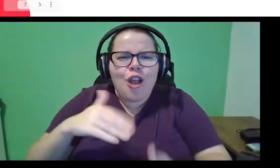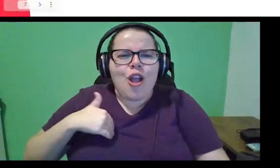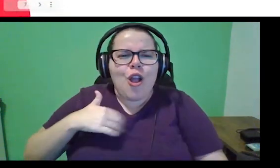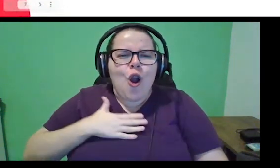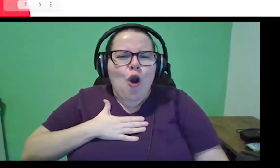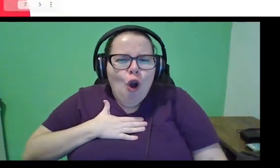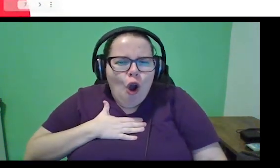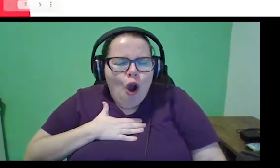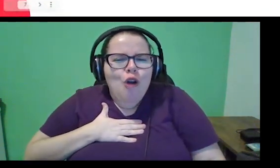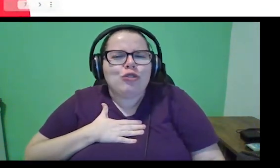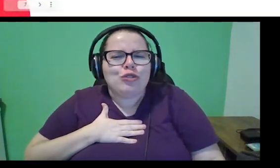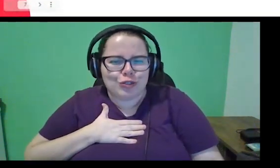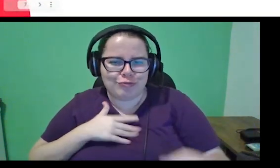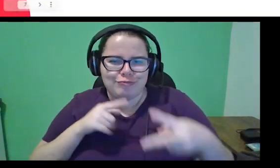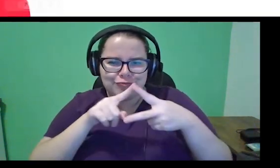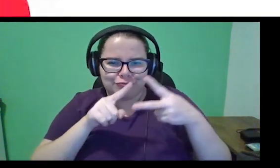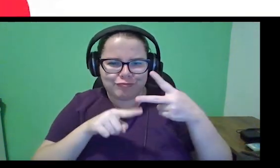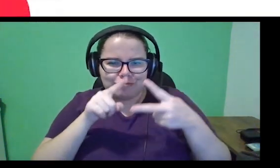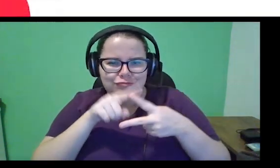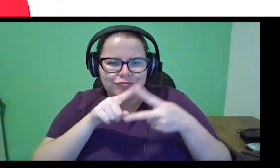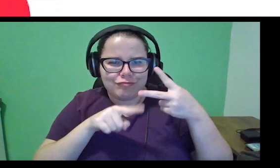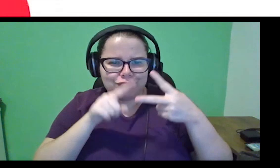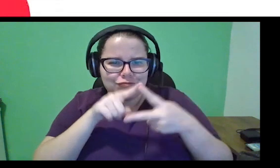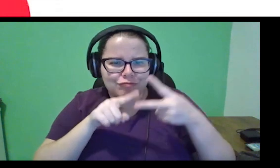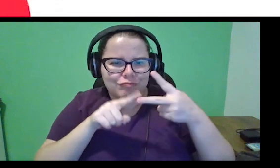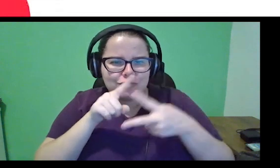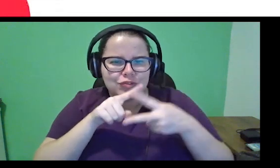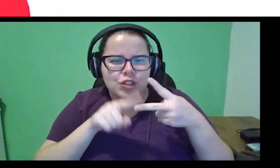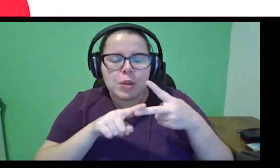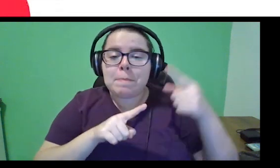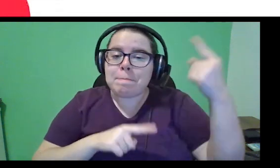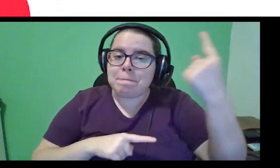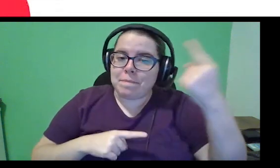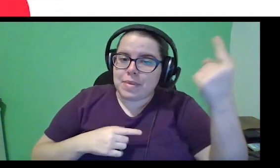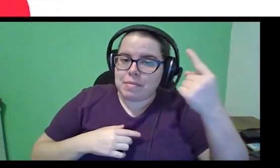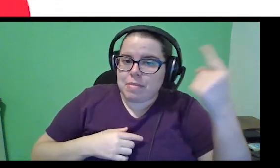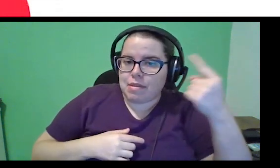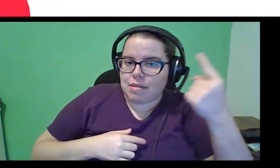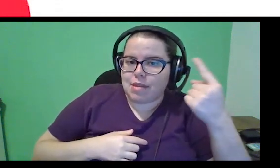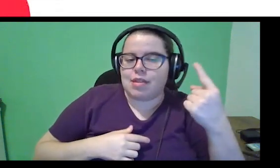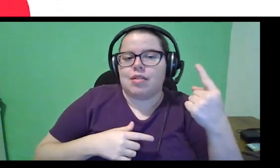dessas duas definições, né? Primeiro que a gente,